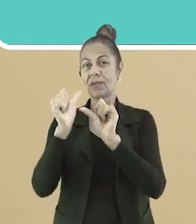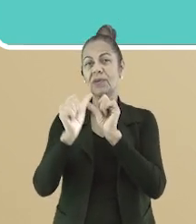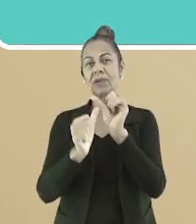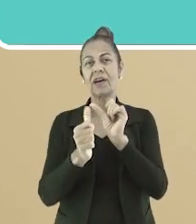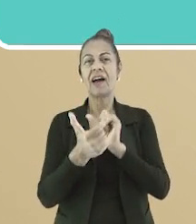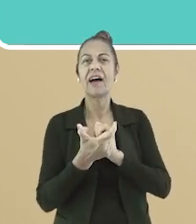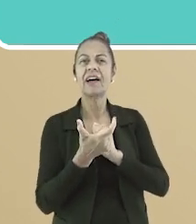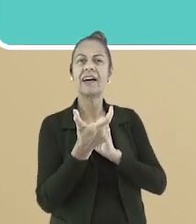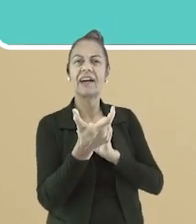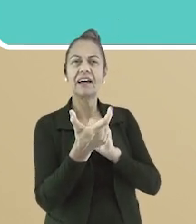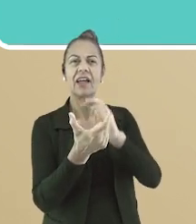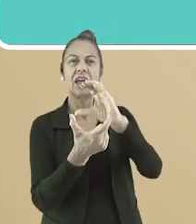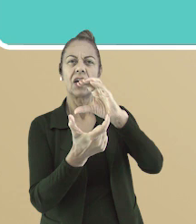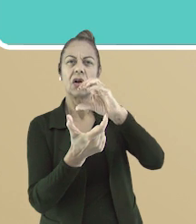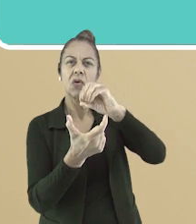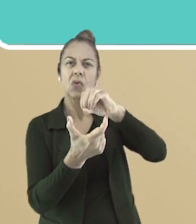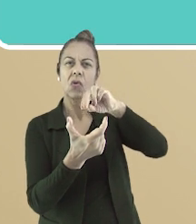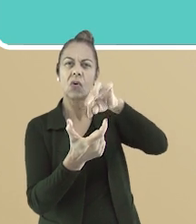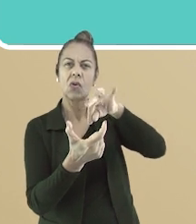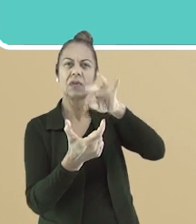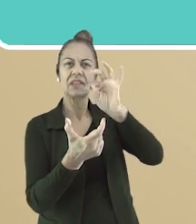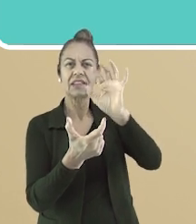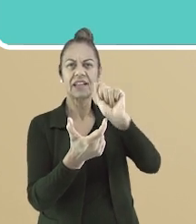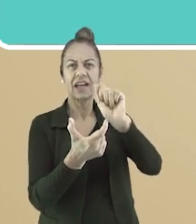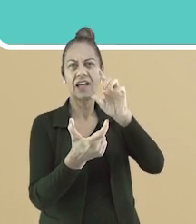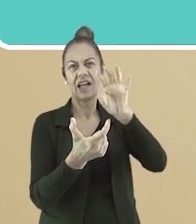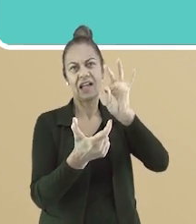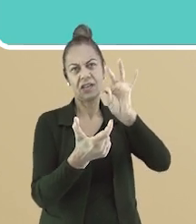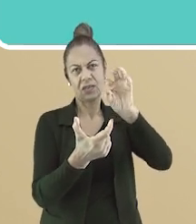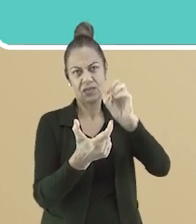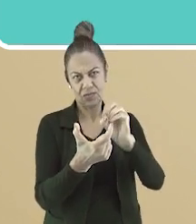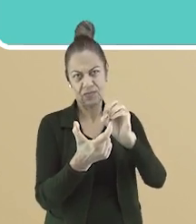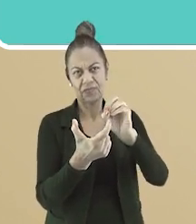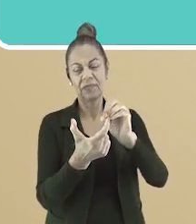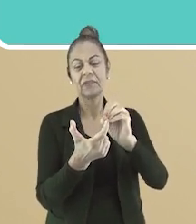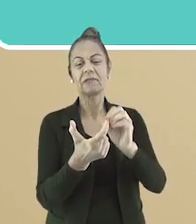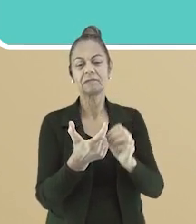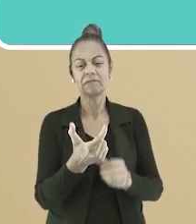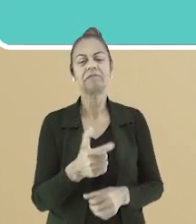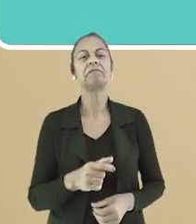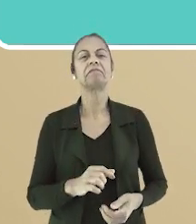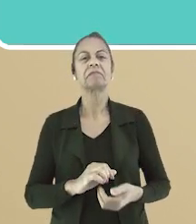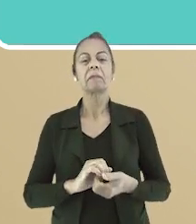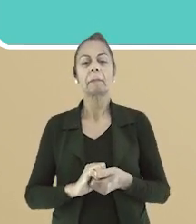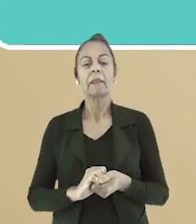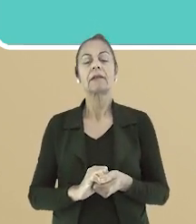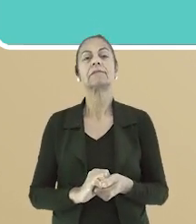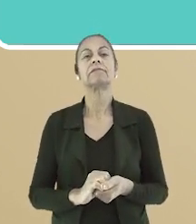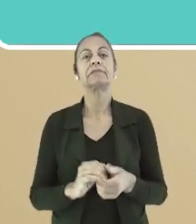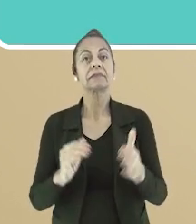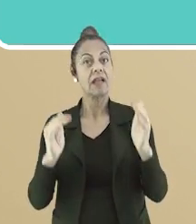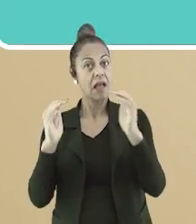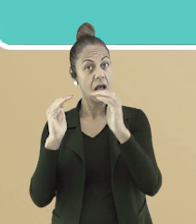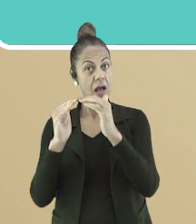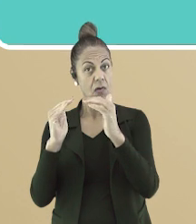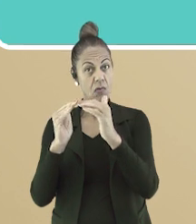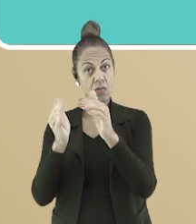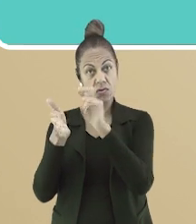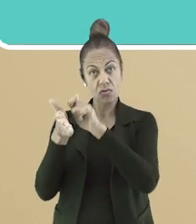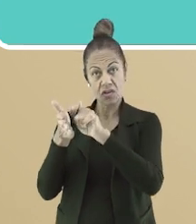todos os países de língua portuguesa. Veja como era o nome e como ficou no português de Portugal.